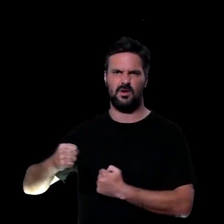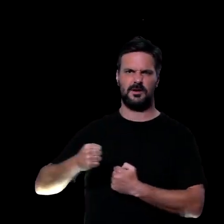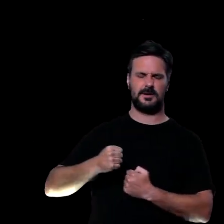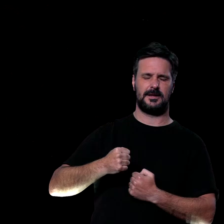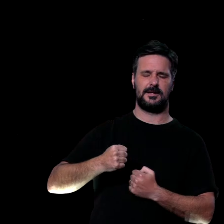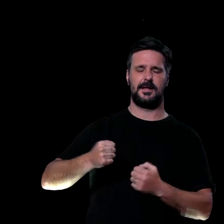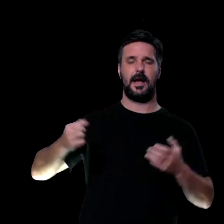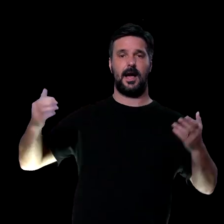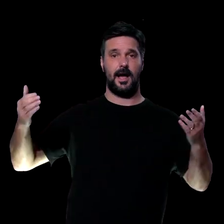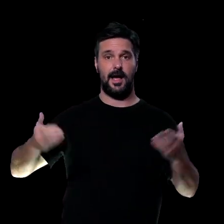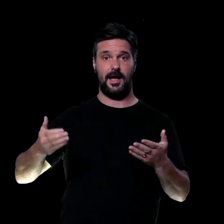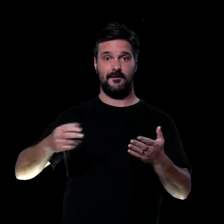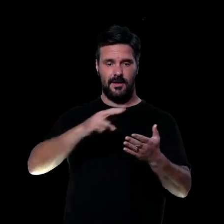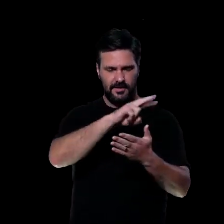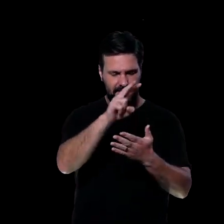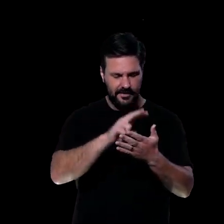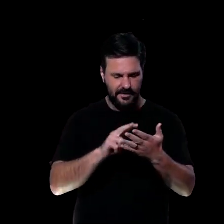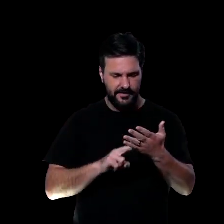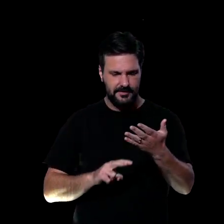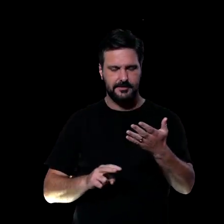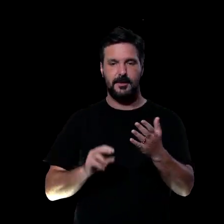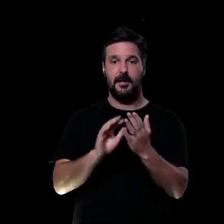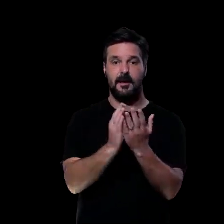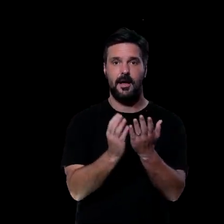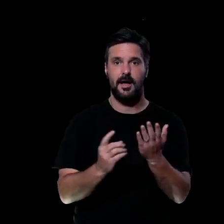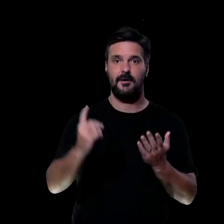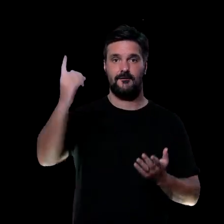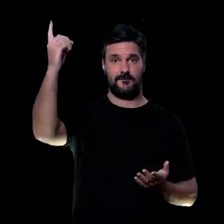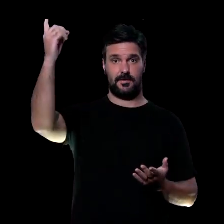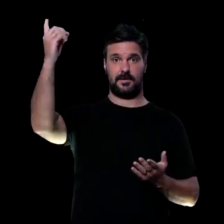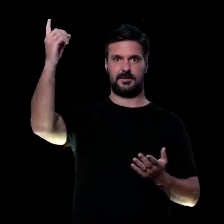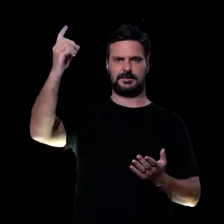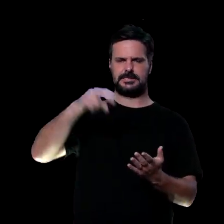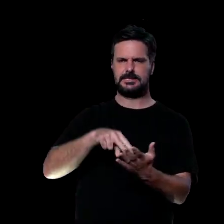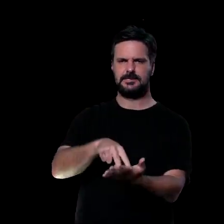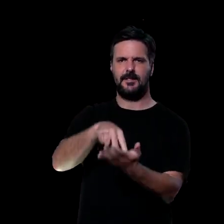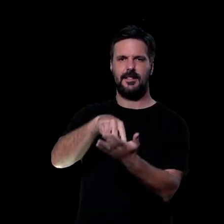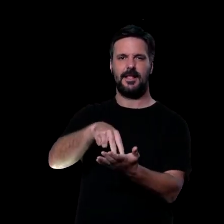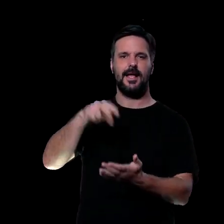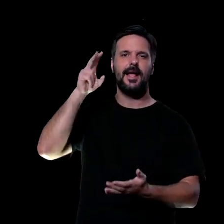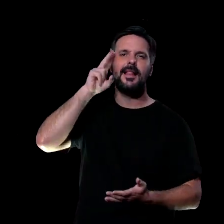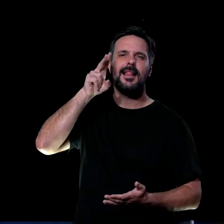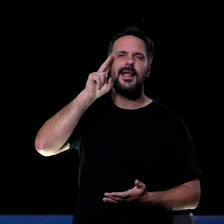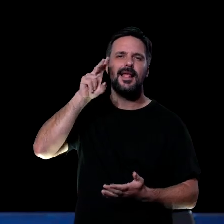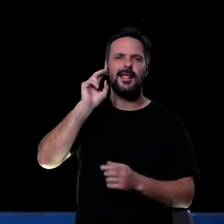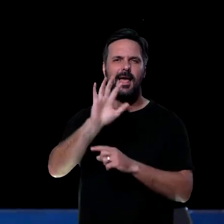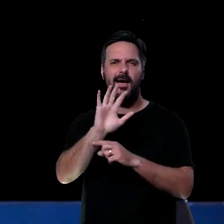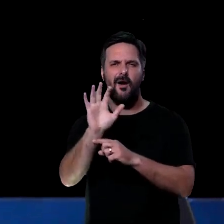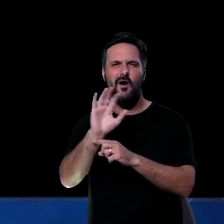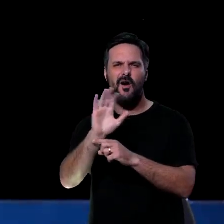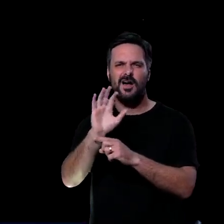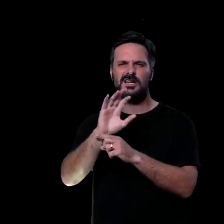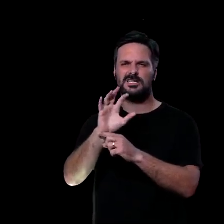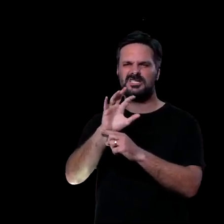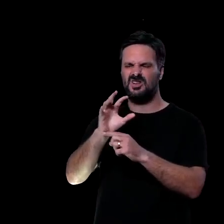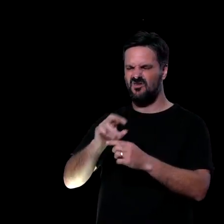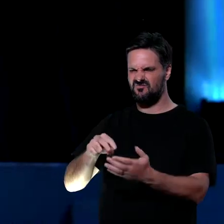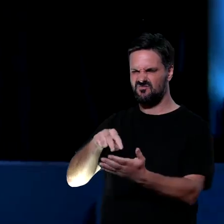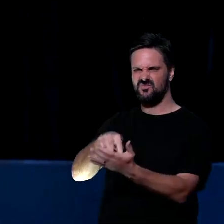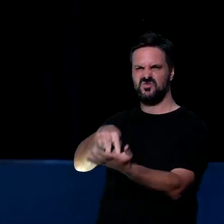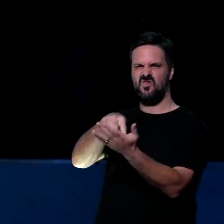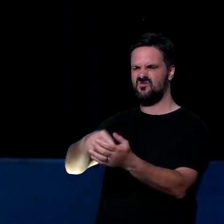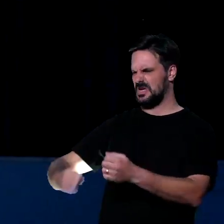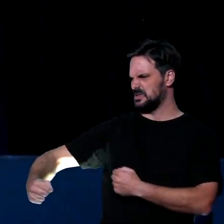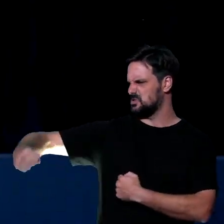quando eu estava lendo o comentário sobre essa palavra, firme, eu lembrei dessa cena. Que é você segurando firme a posição